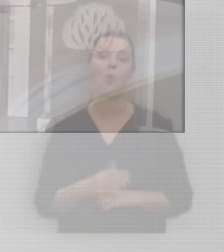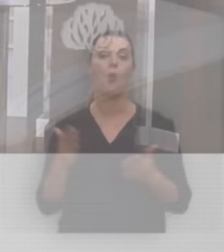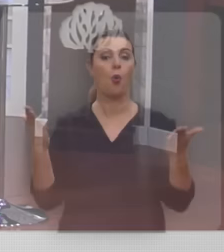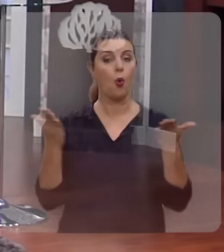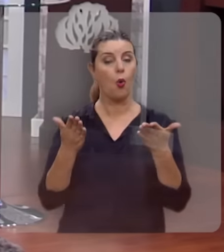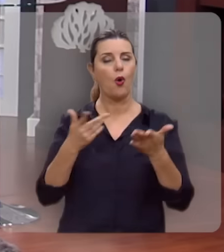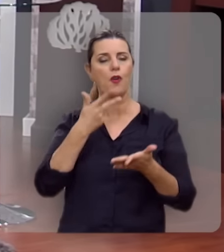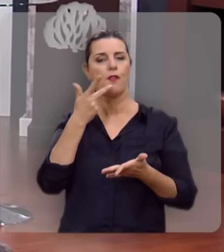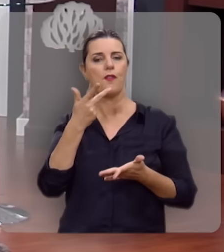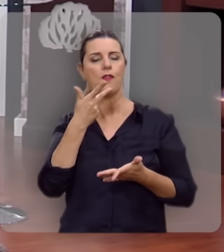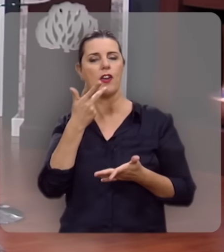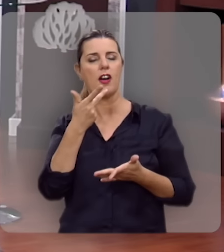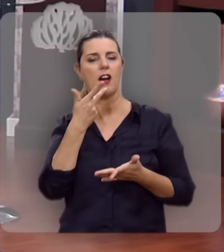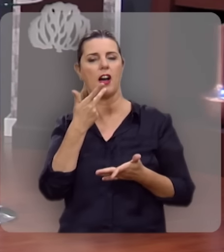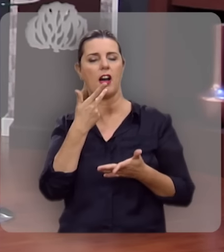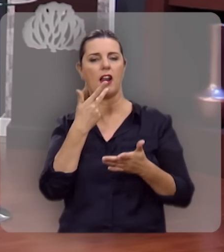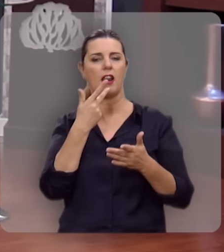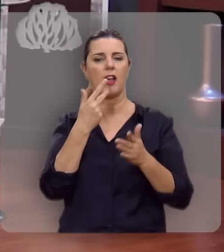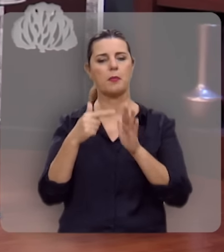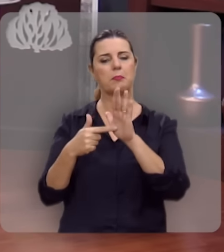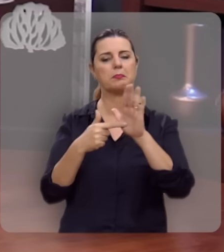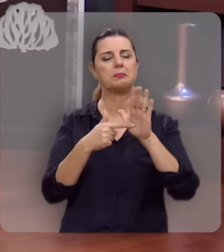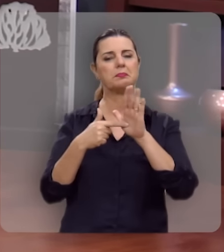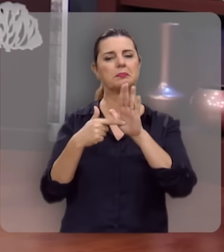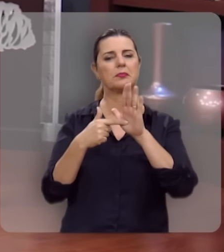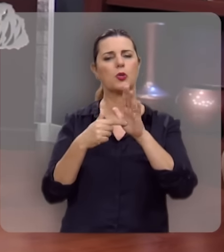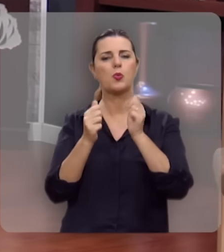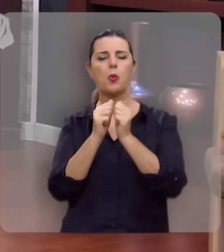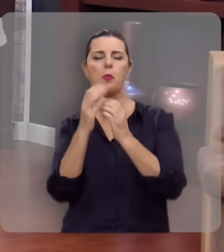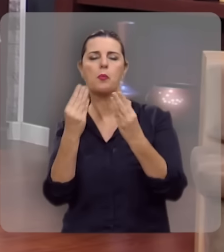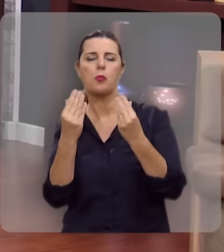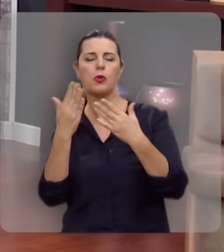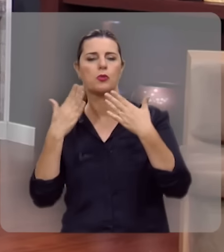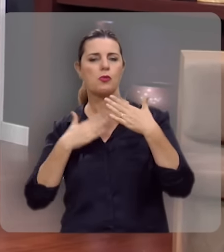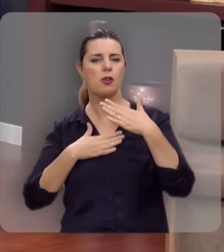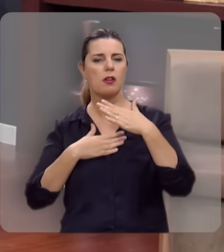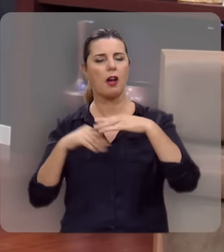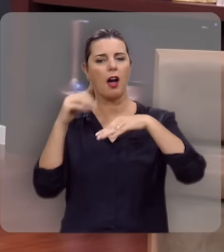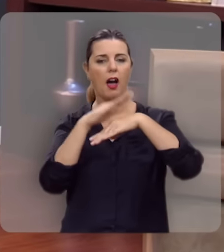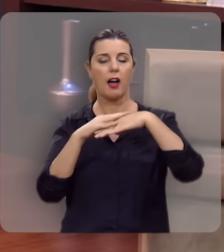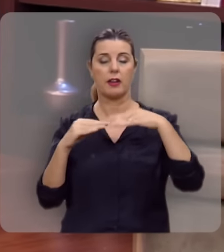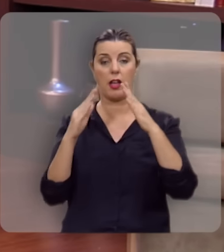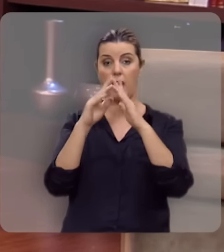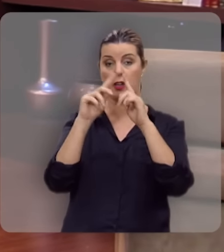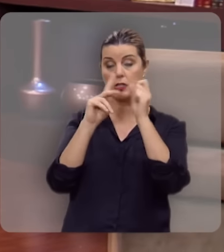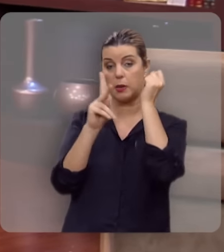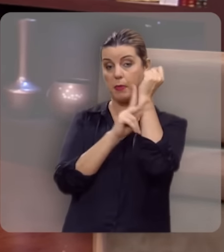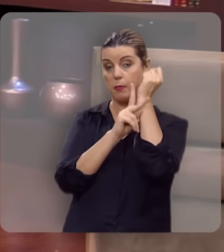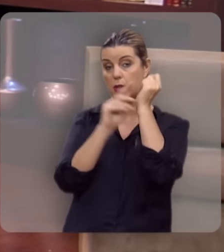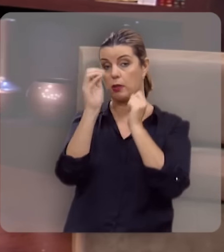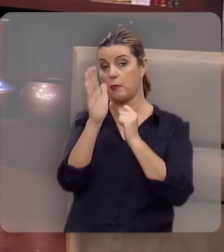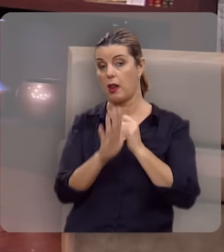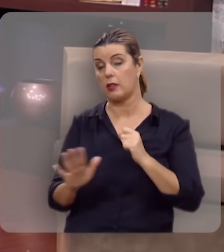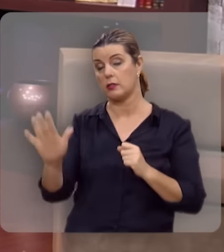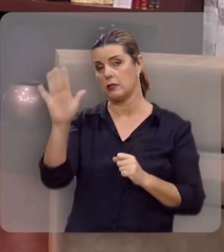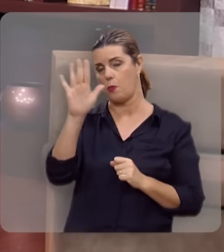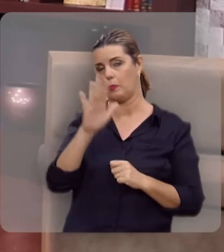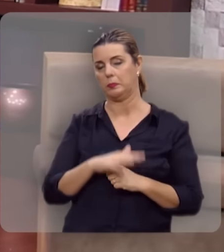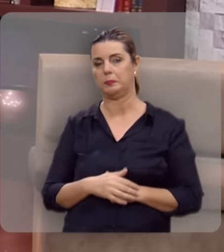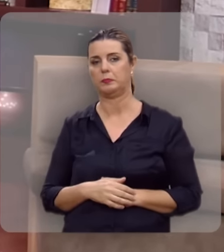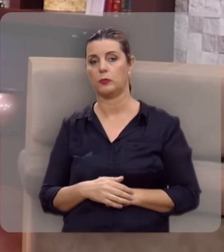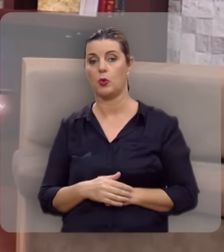Hoje eu quero homenagear com muito carinho a Igreja Presbiteriana do Brasil.